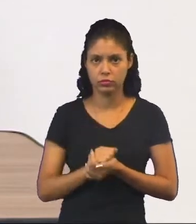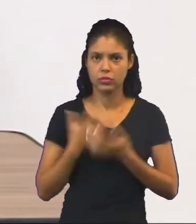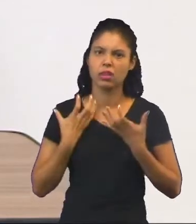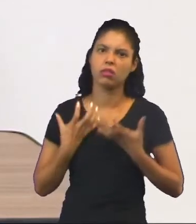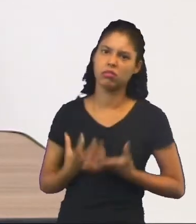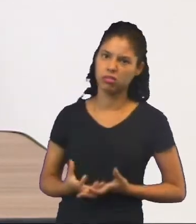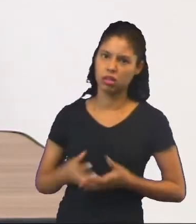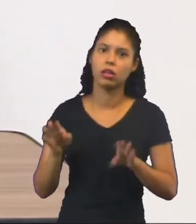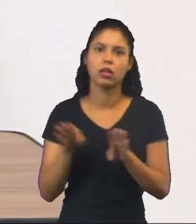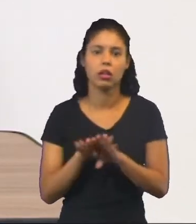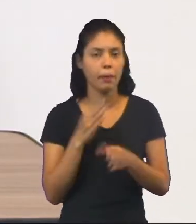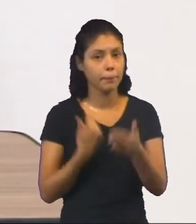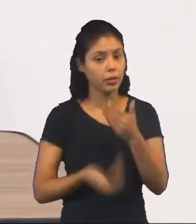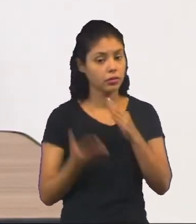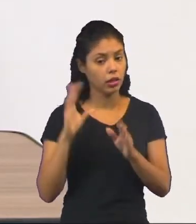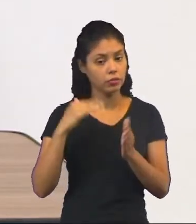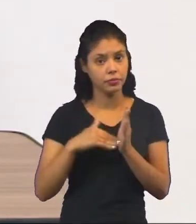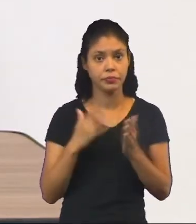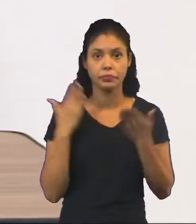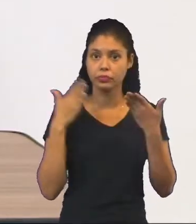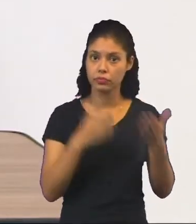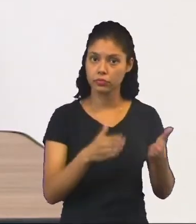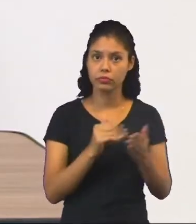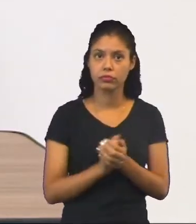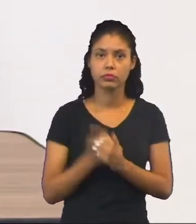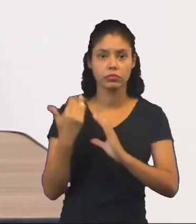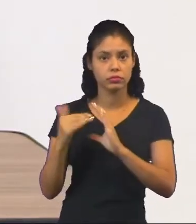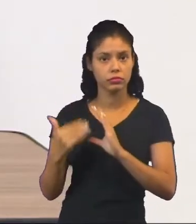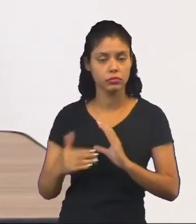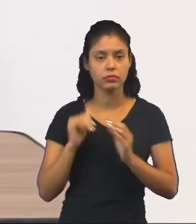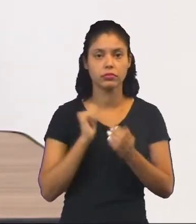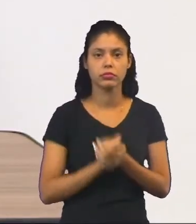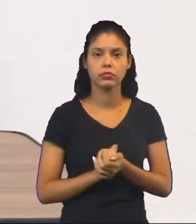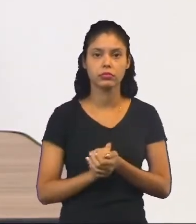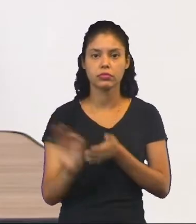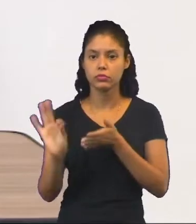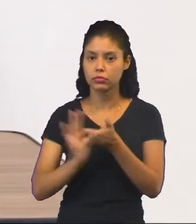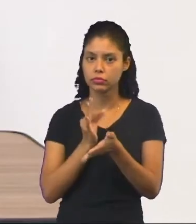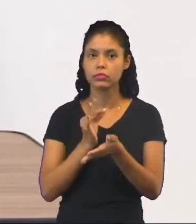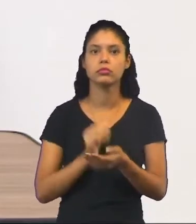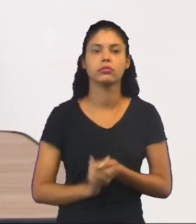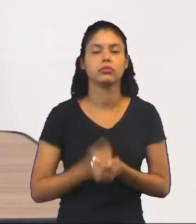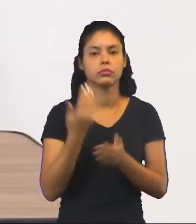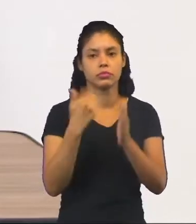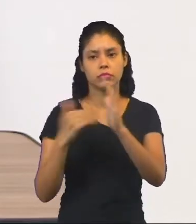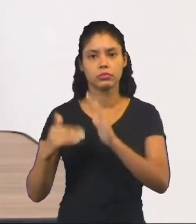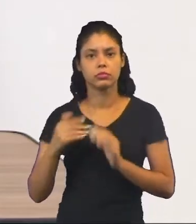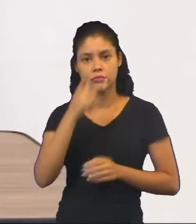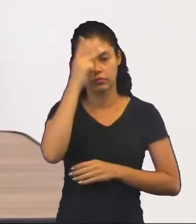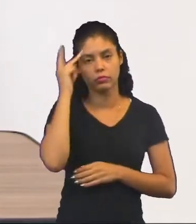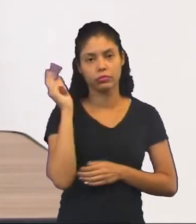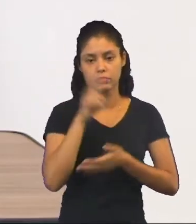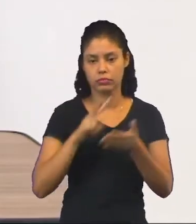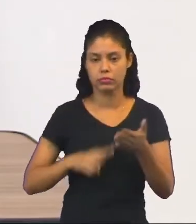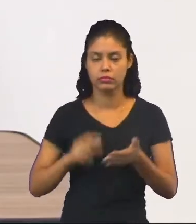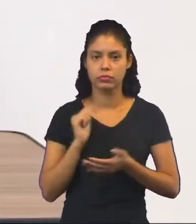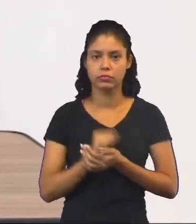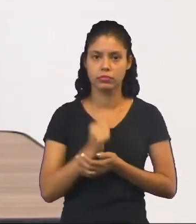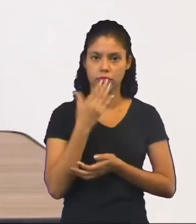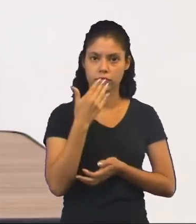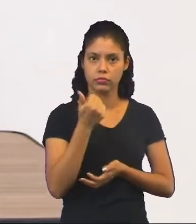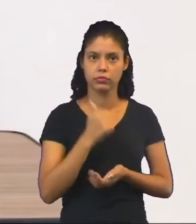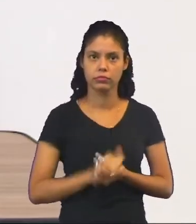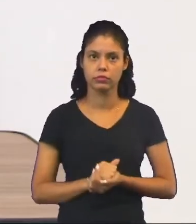cansativo e perder até o foco da sua mensagem, que você está registrando ali e quer transmitir para a pessoa que for ler. Tá bom?